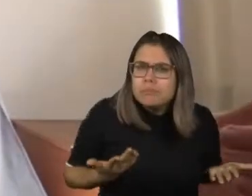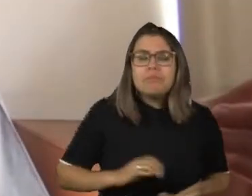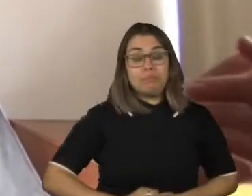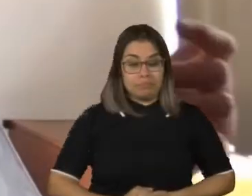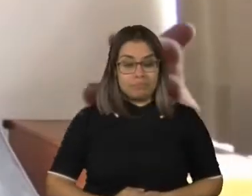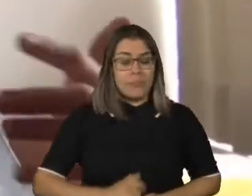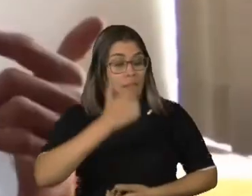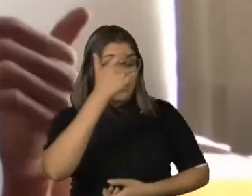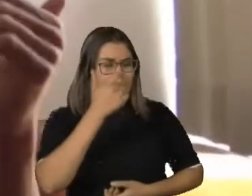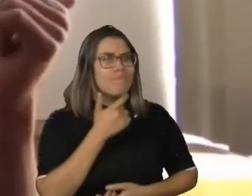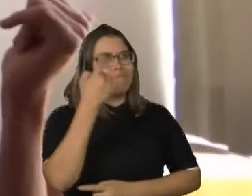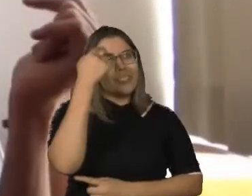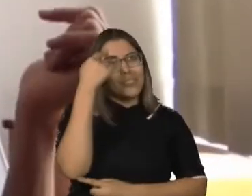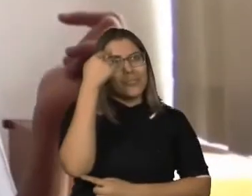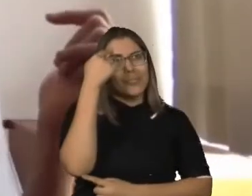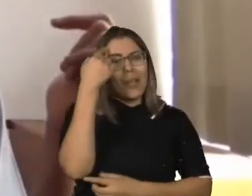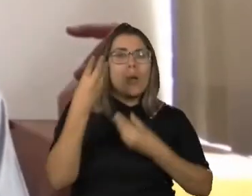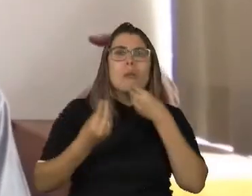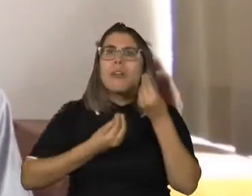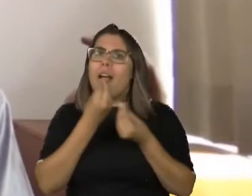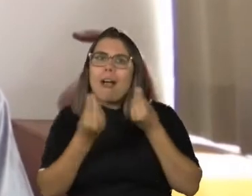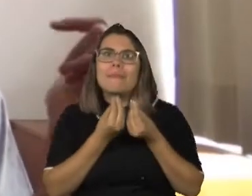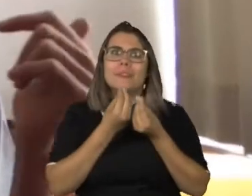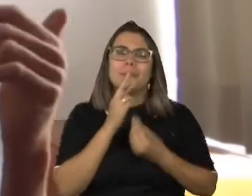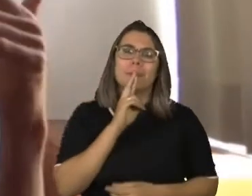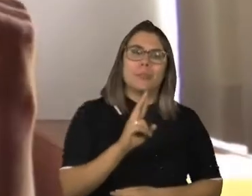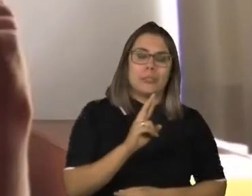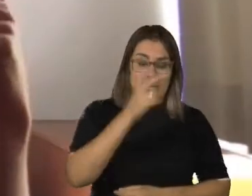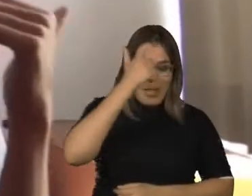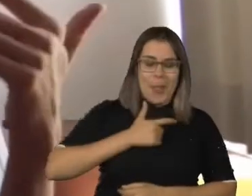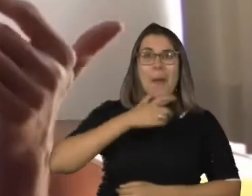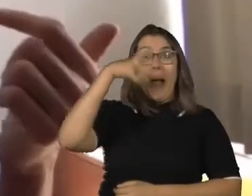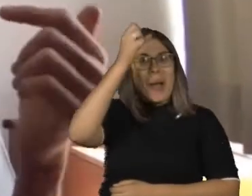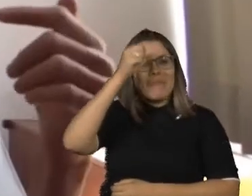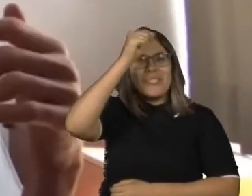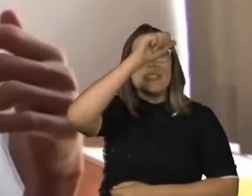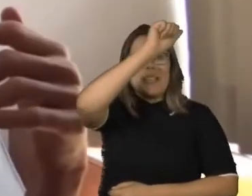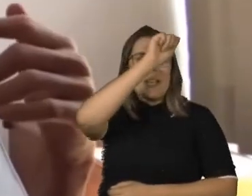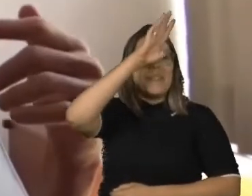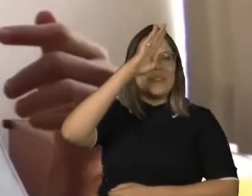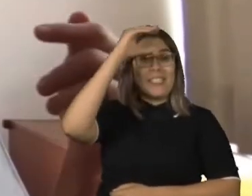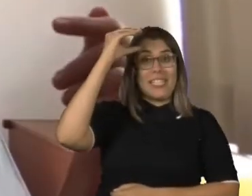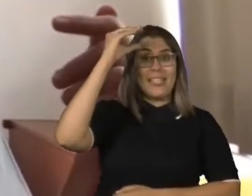A solução foi relativamente simples. Eu fui alfabetizado usando uma máquina de escrever.